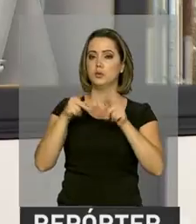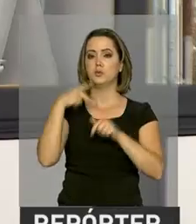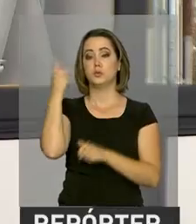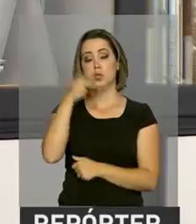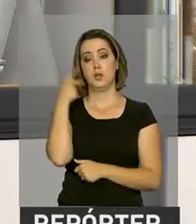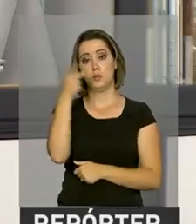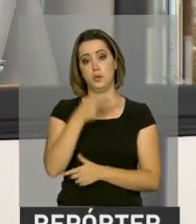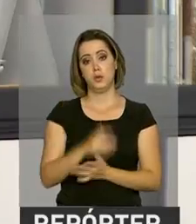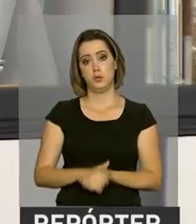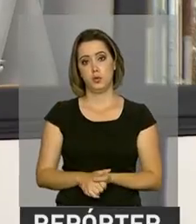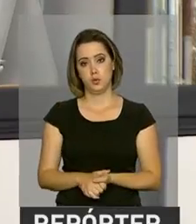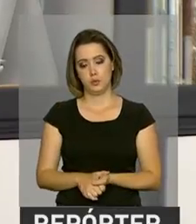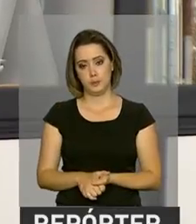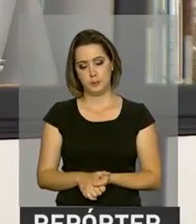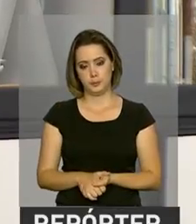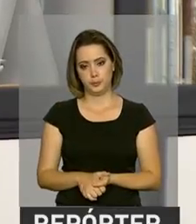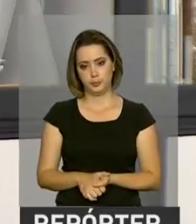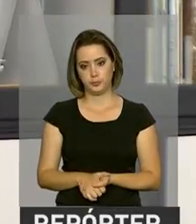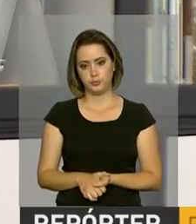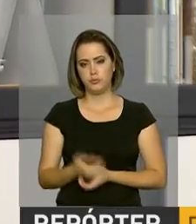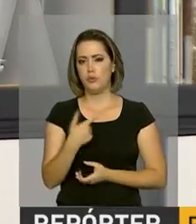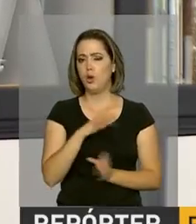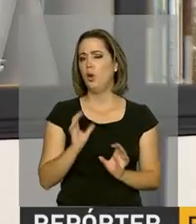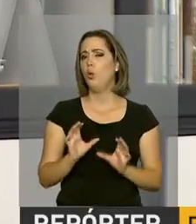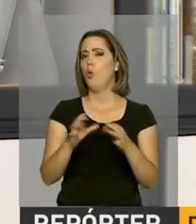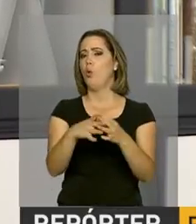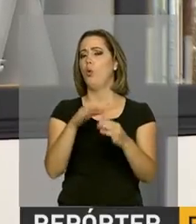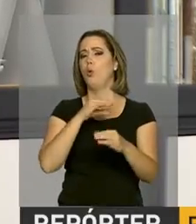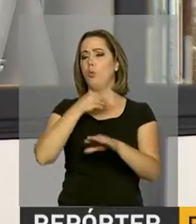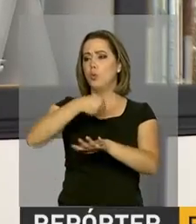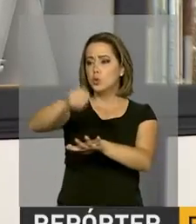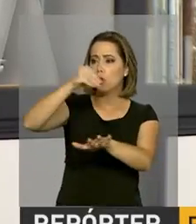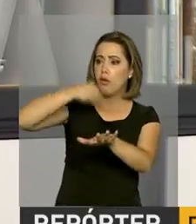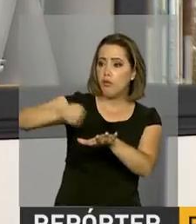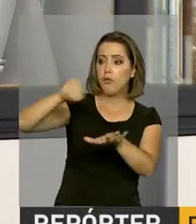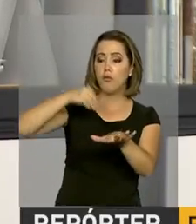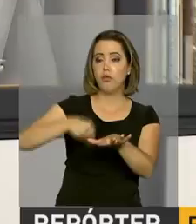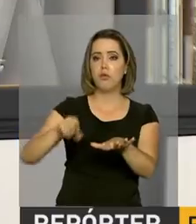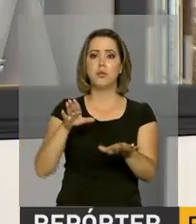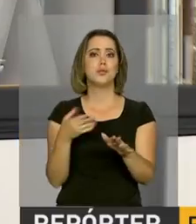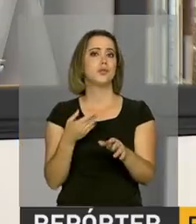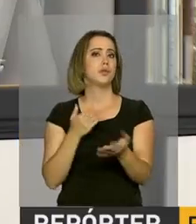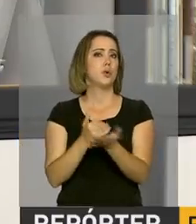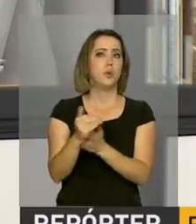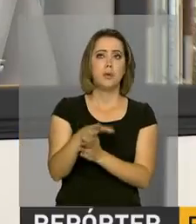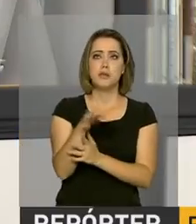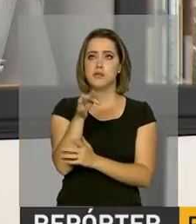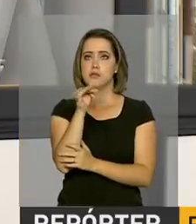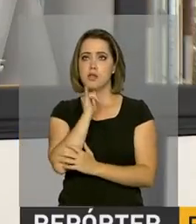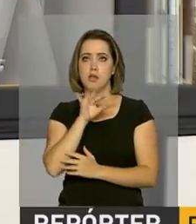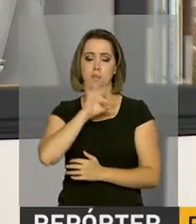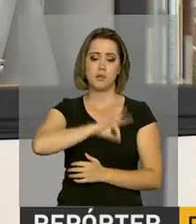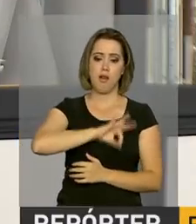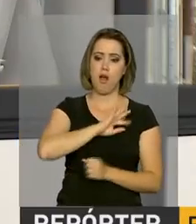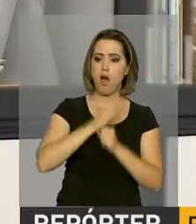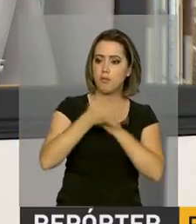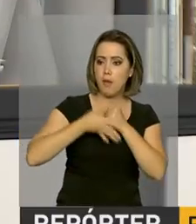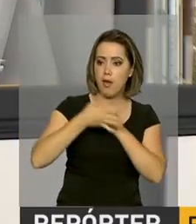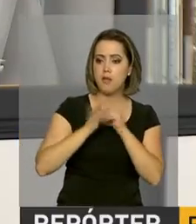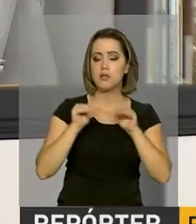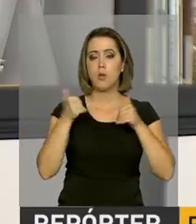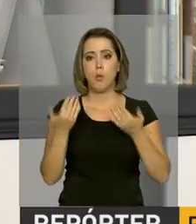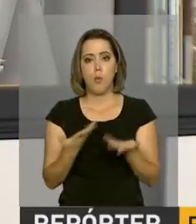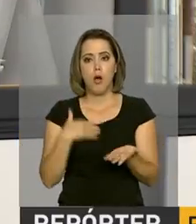Tem um conjunto de informações sobre o mercado de trabalho, desde nível salarial até demissões,